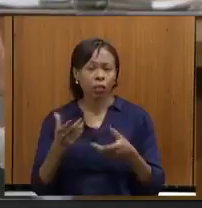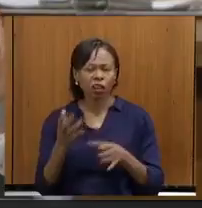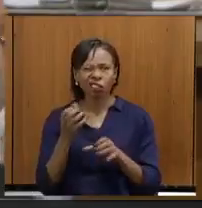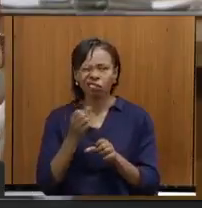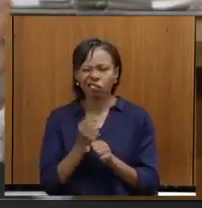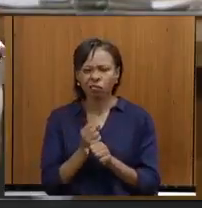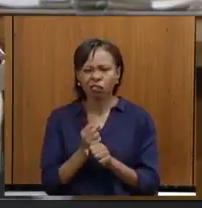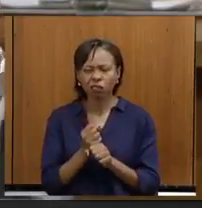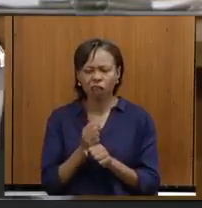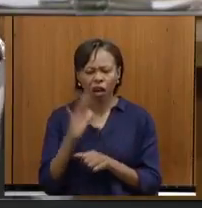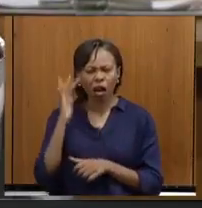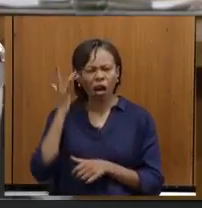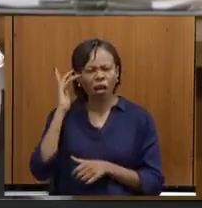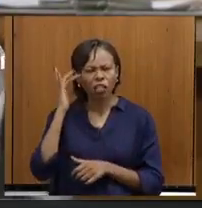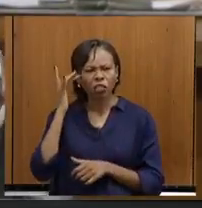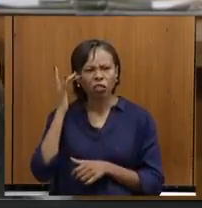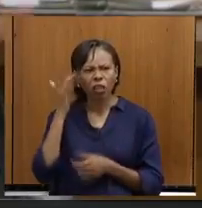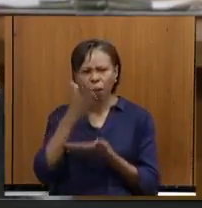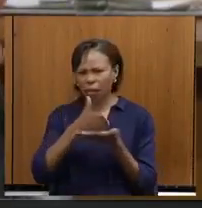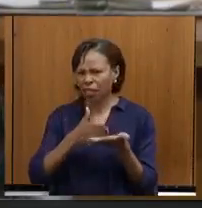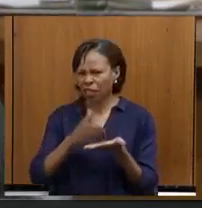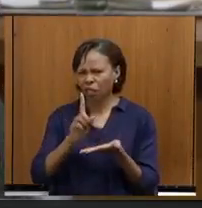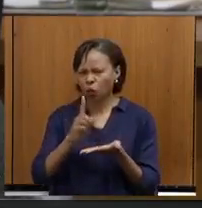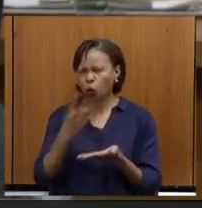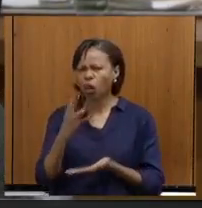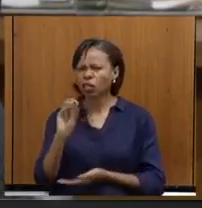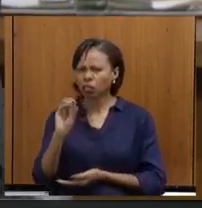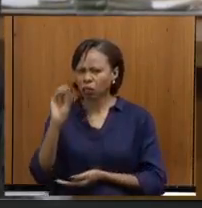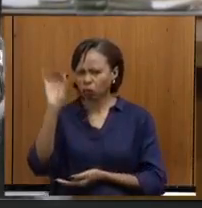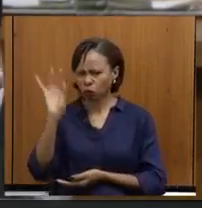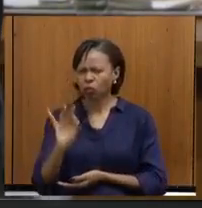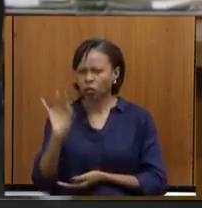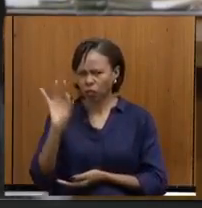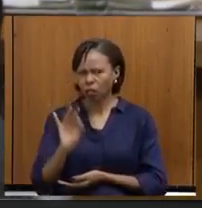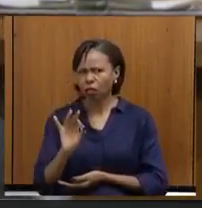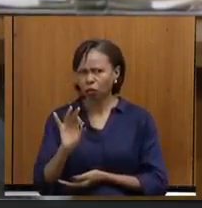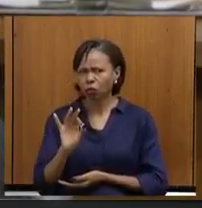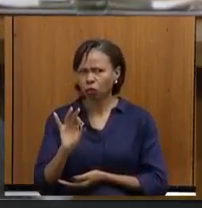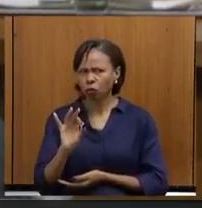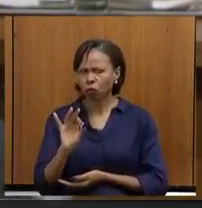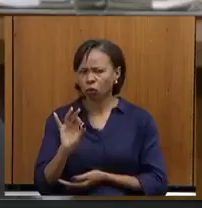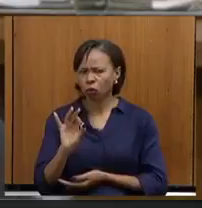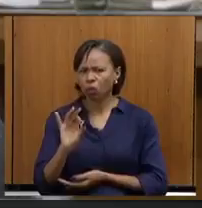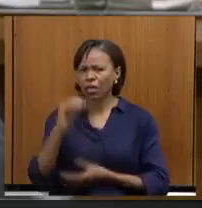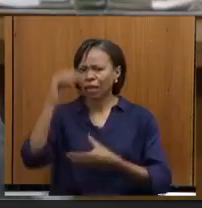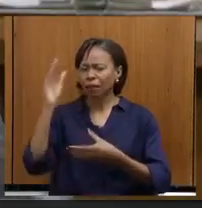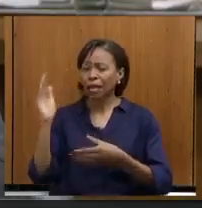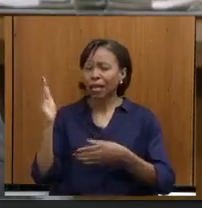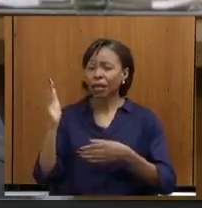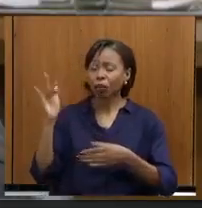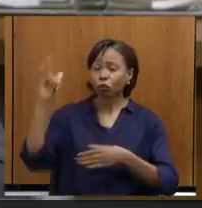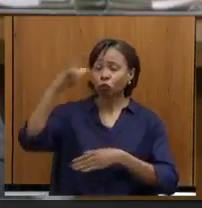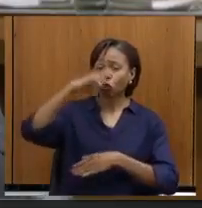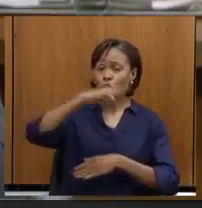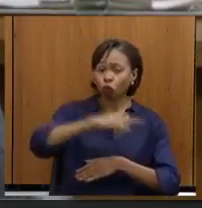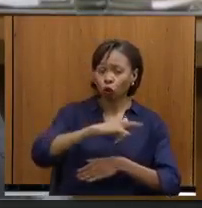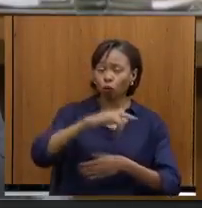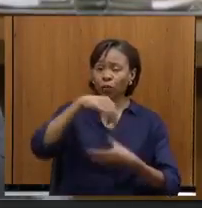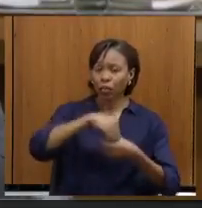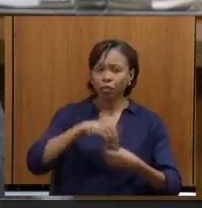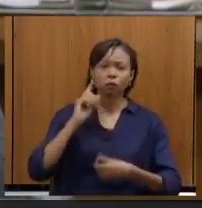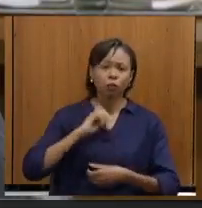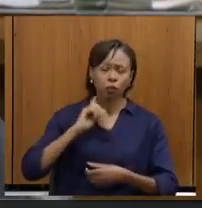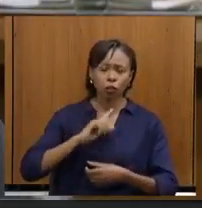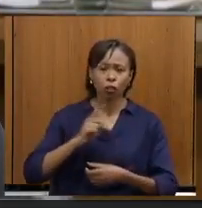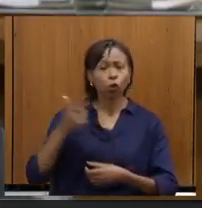Eu acho que não é a metade não, mas acho que 40% dos voos desses 13 vai ser para dentro de Minas Gerais, e o restante vai ser